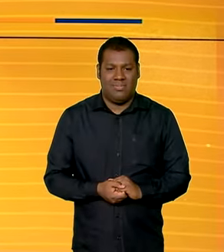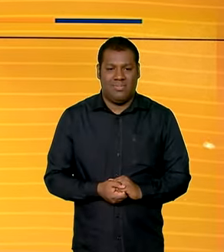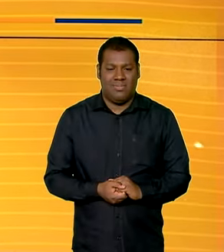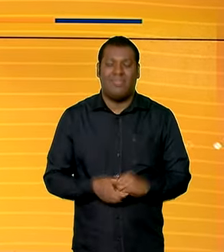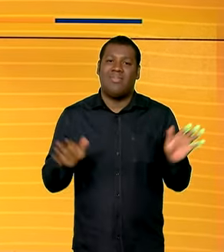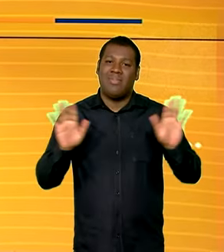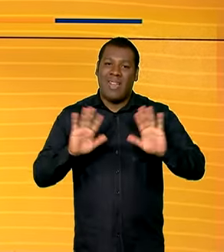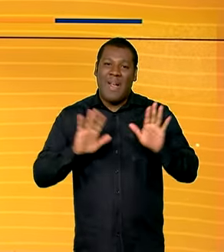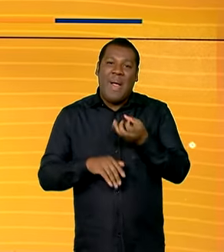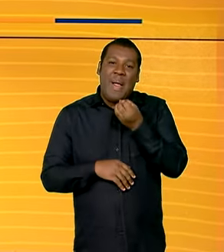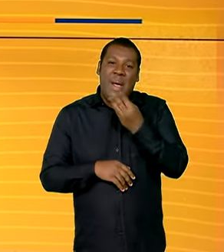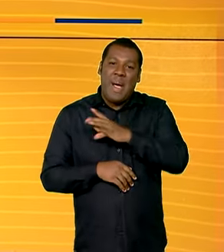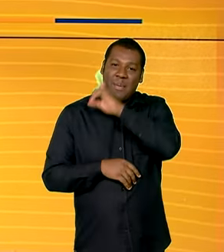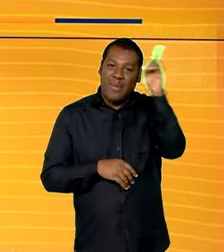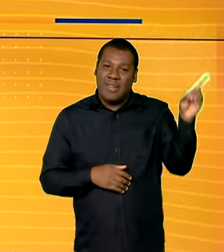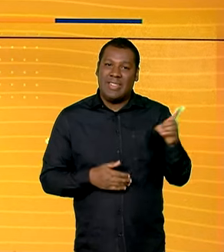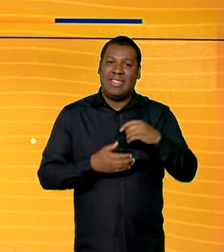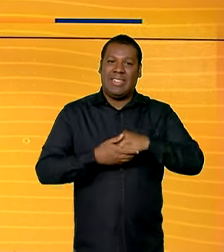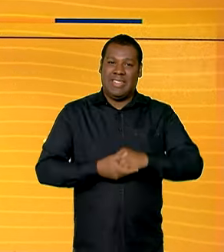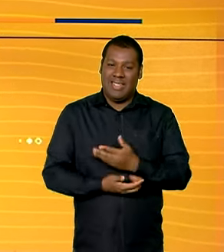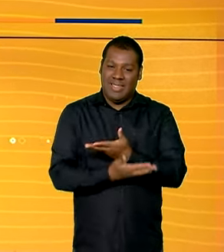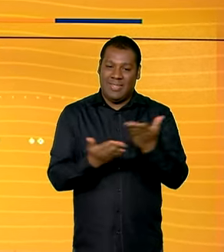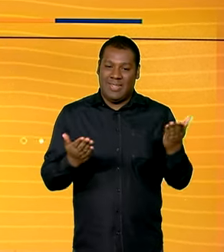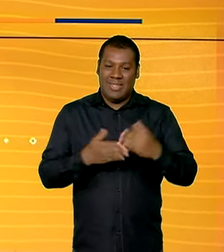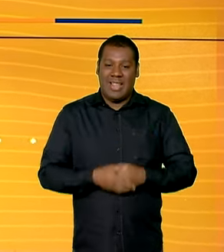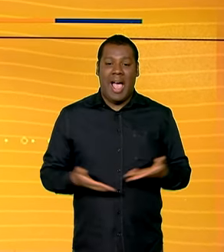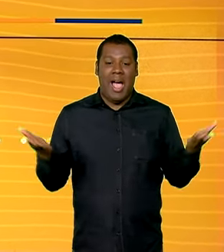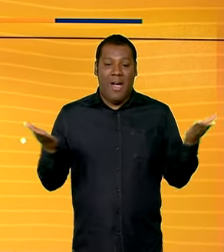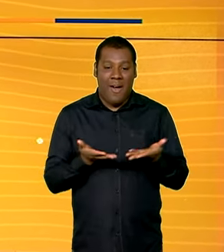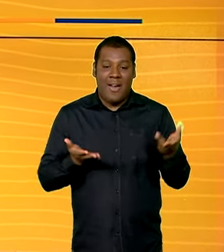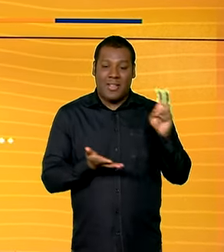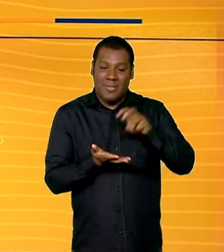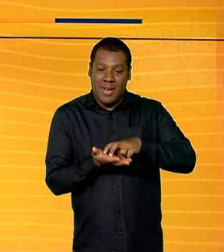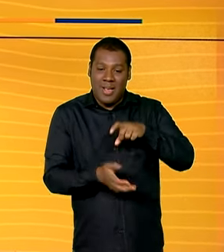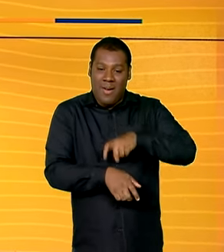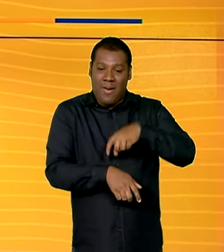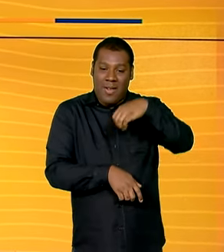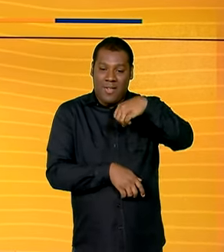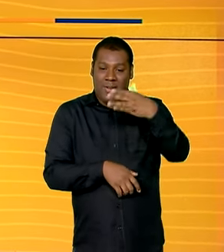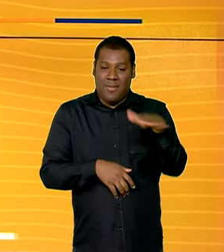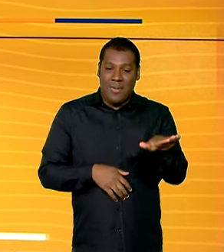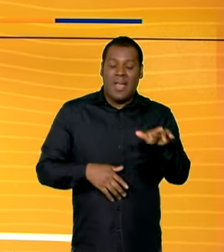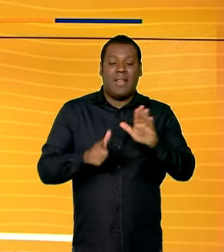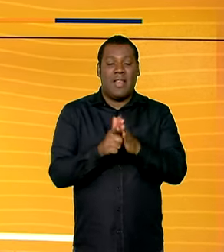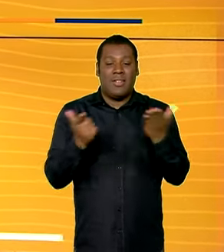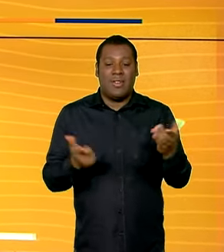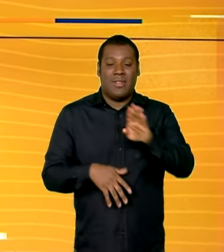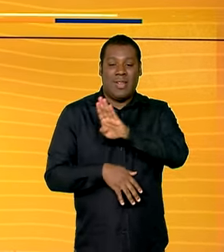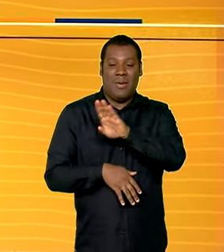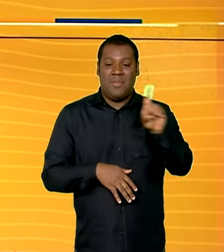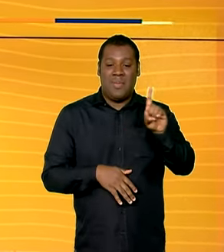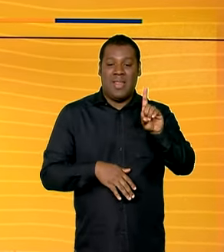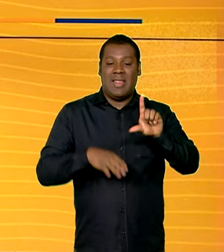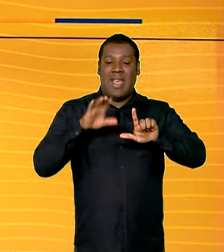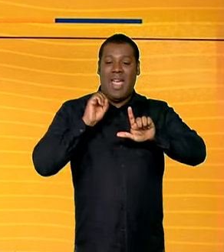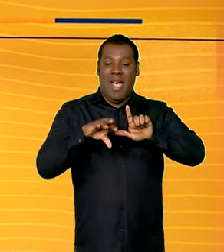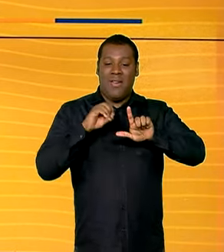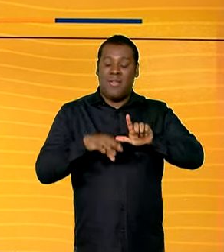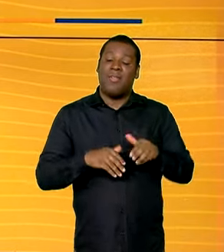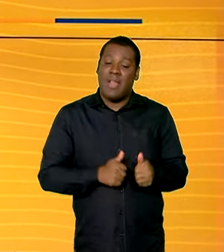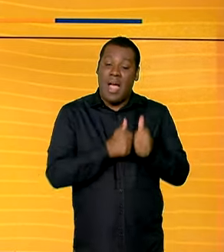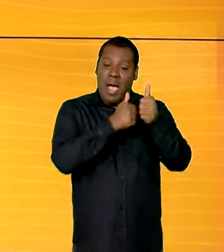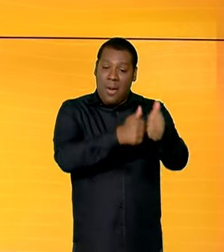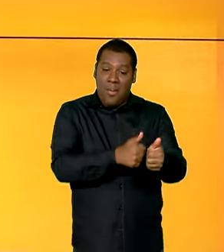Olá, muito bom dia para você. Nove e meia da manhã, estamos no ar com o Brasil em Dia. Você pode nos